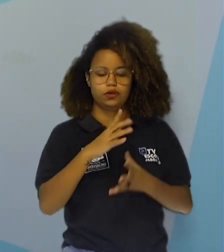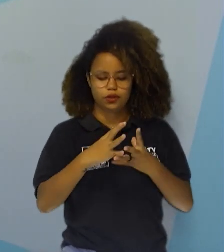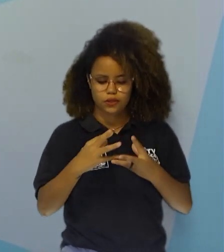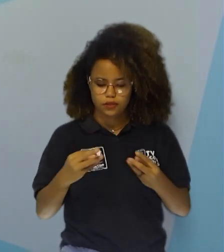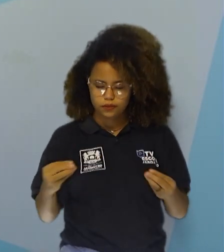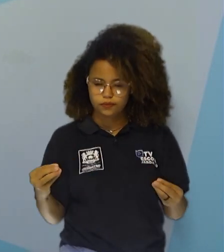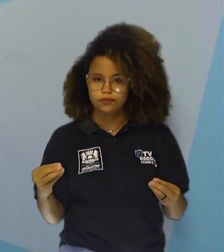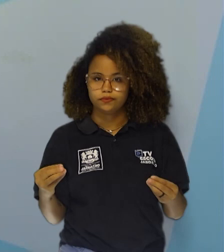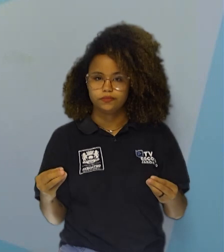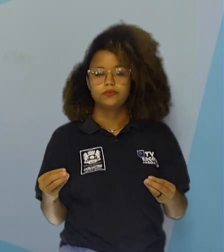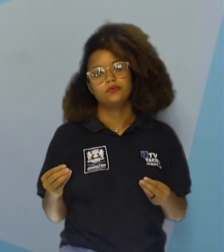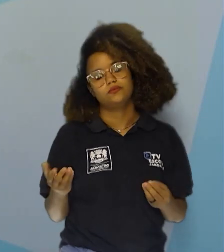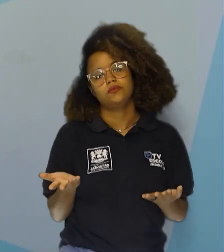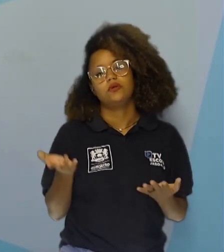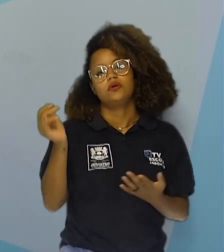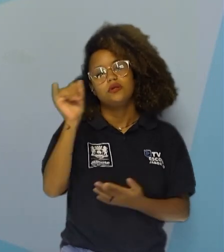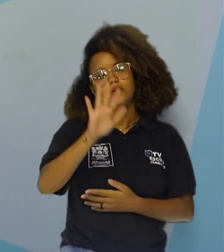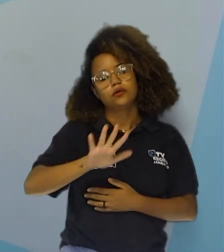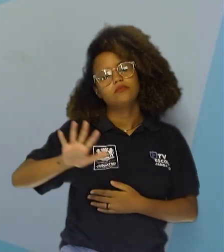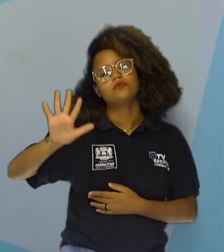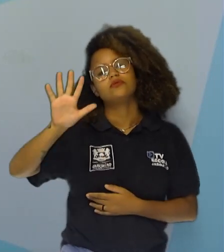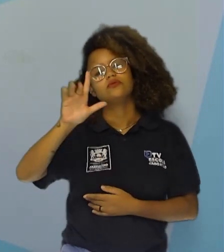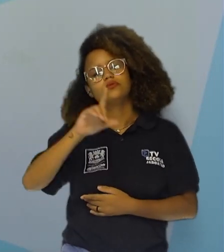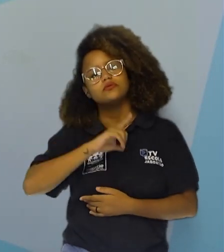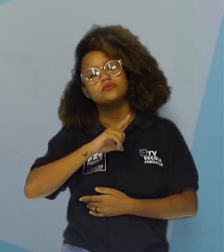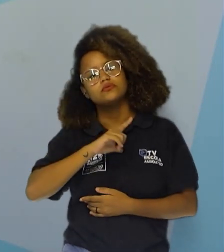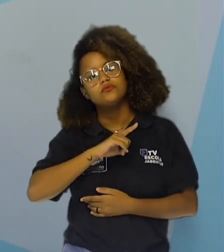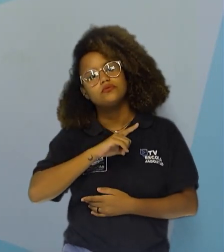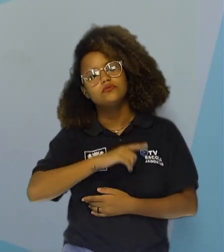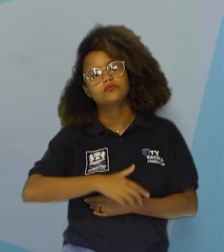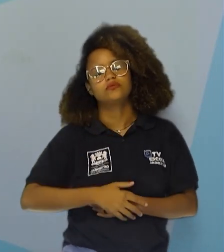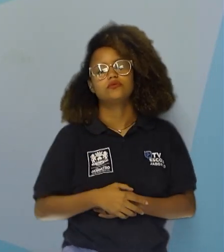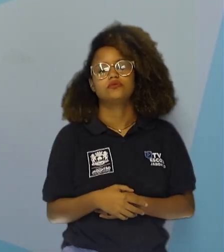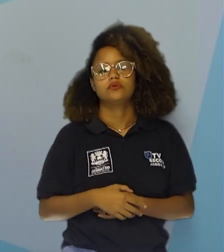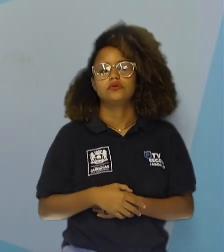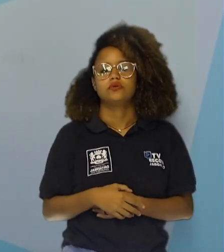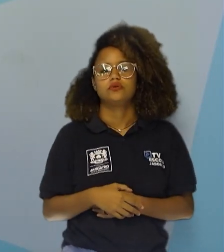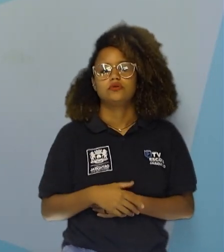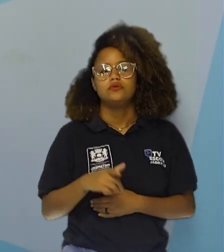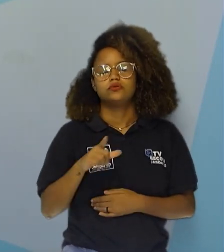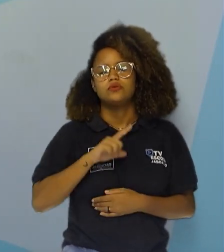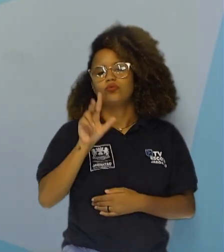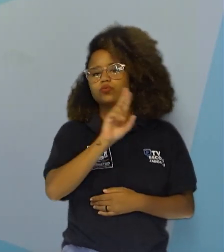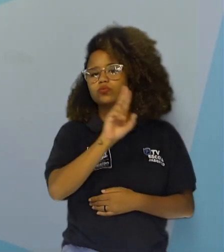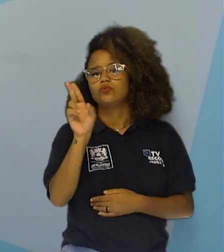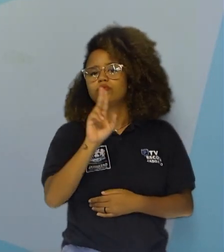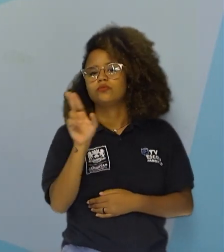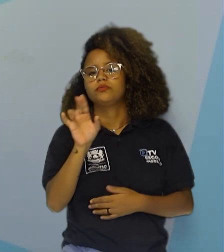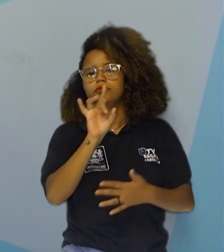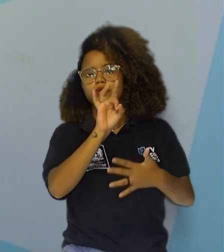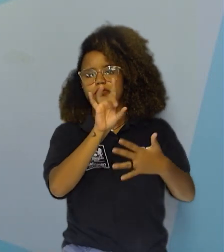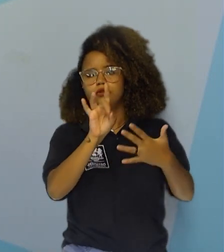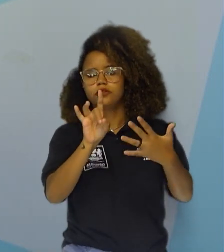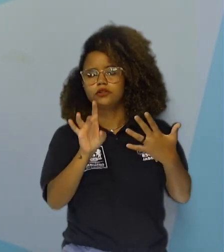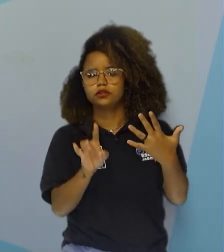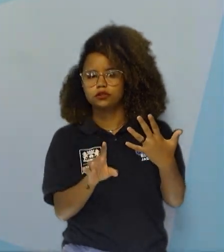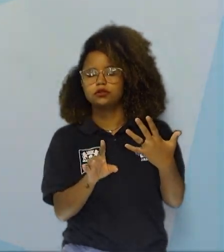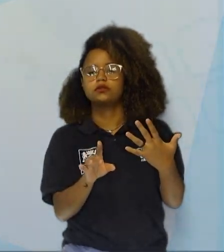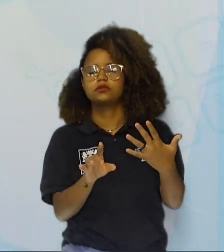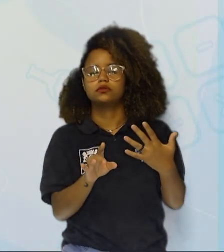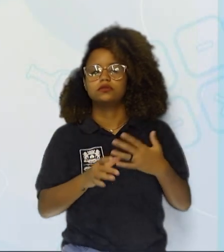Nessa imagem, a gente botou, a gente já colocou o nome de cada um em sua